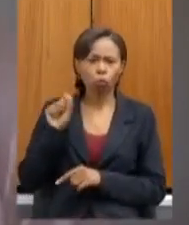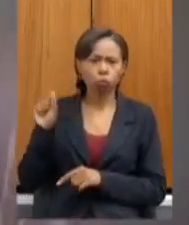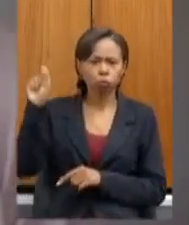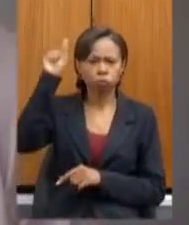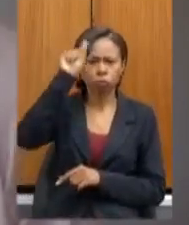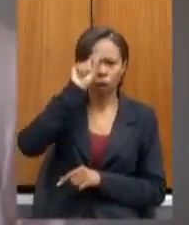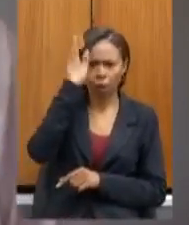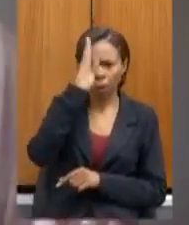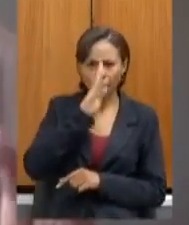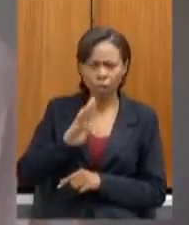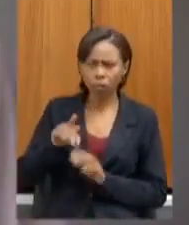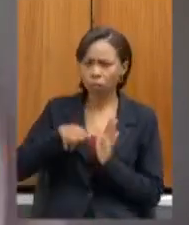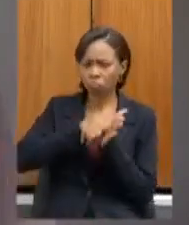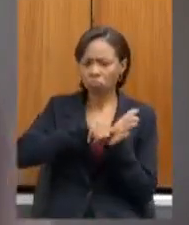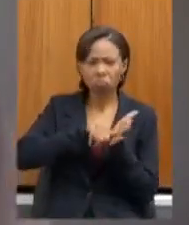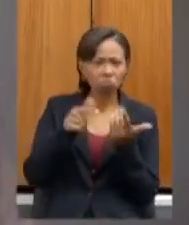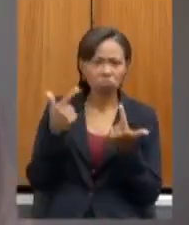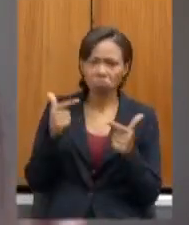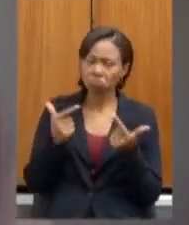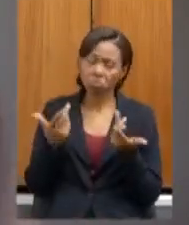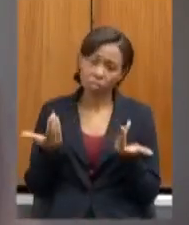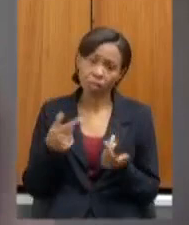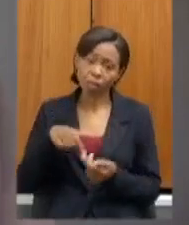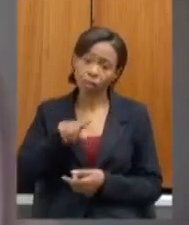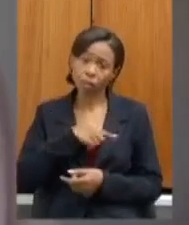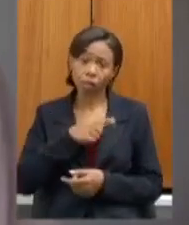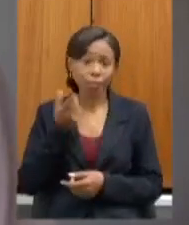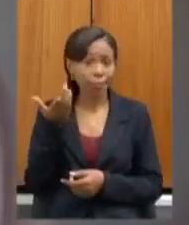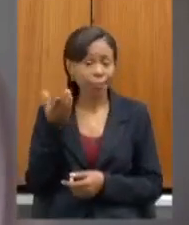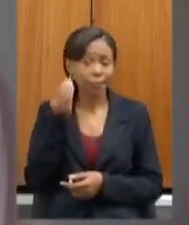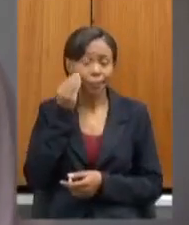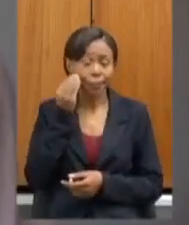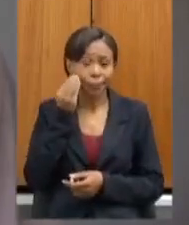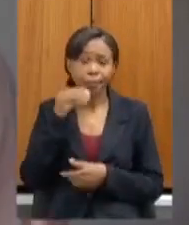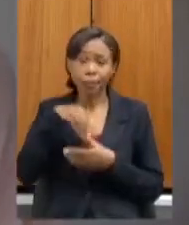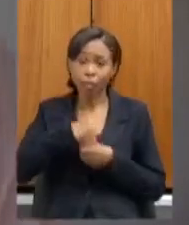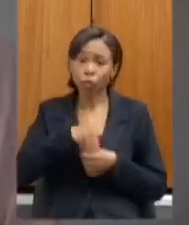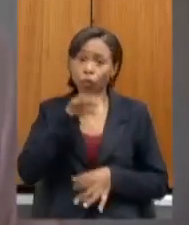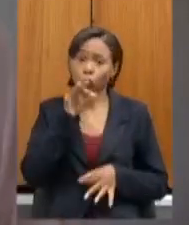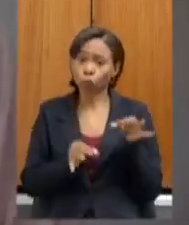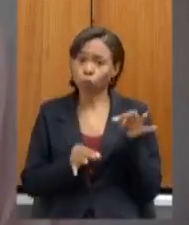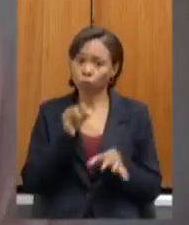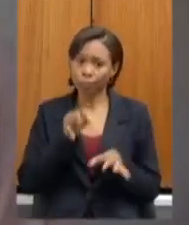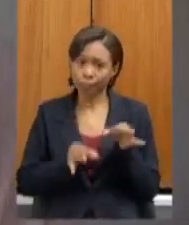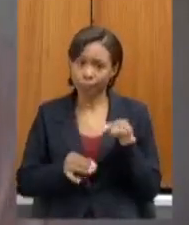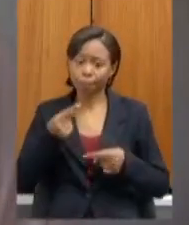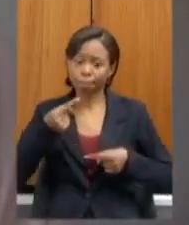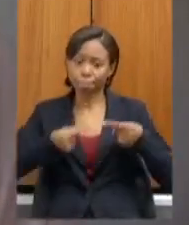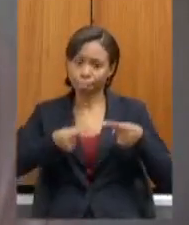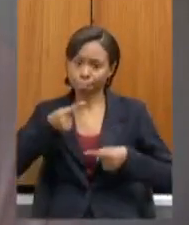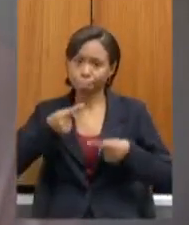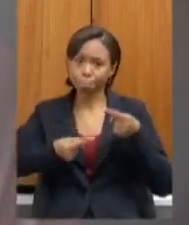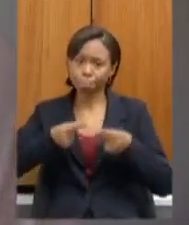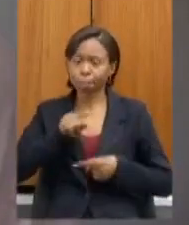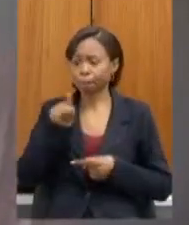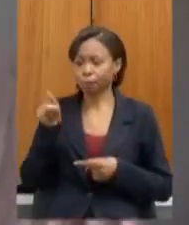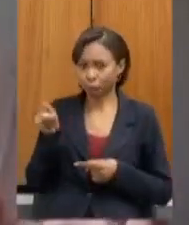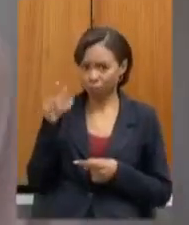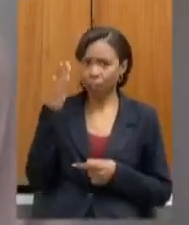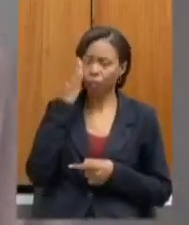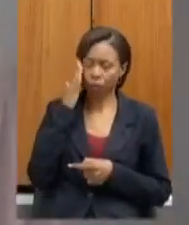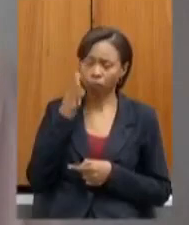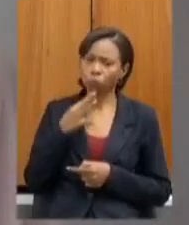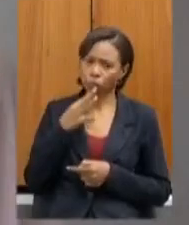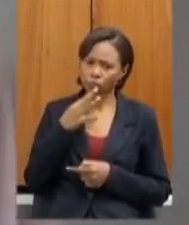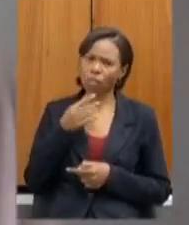sendo aplicado mas isso a gente está discutindo na esfera judicial deputada e você conhece bem esses instrumentos e